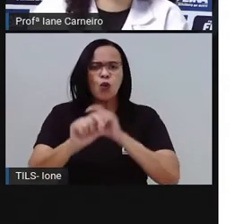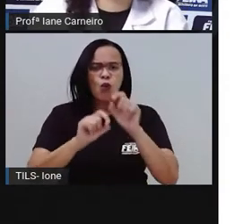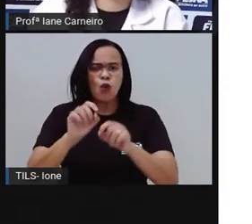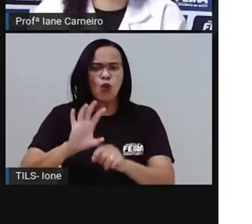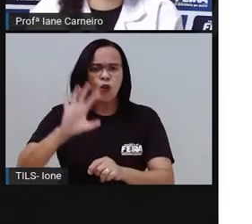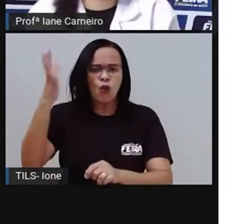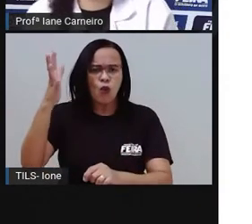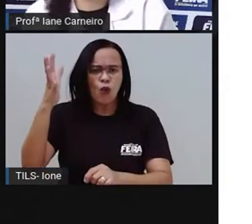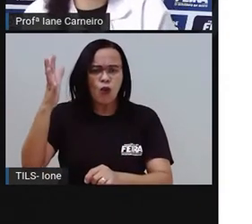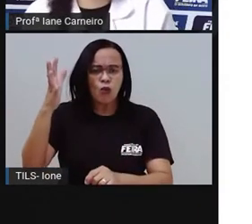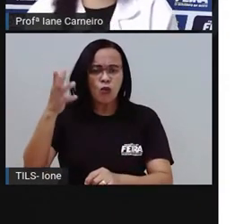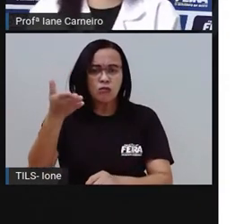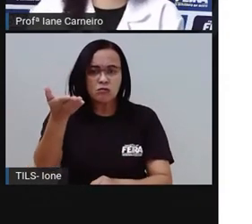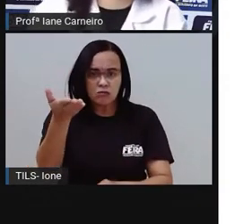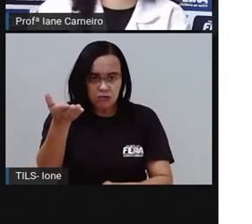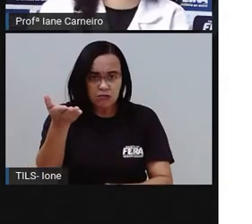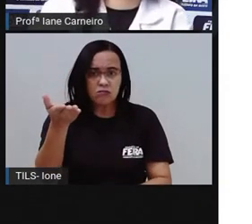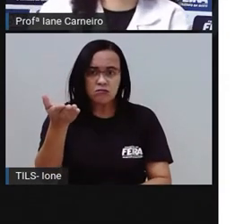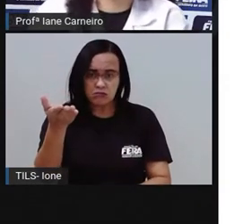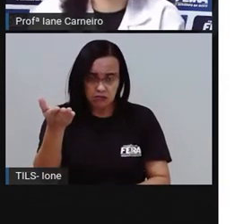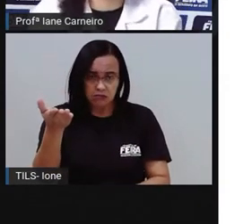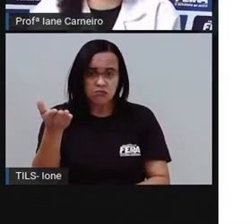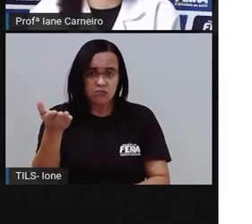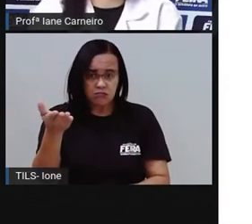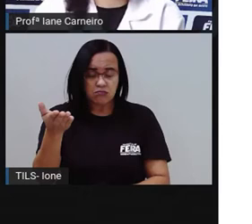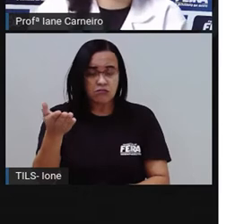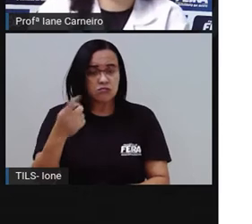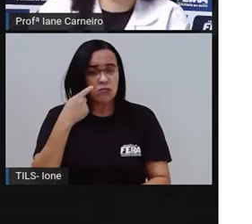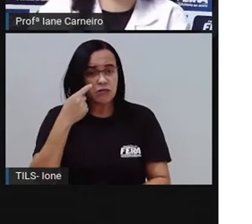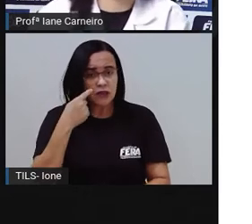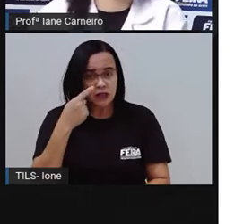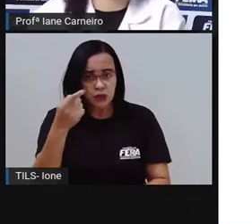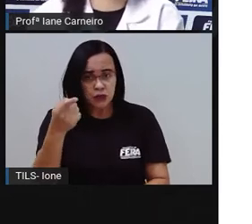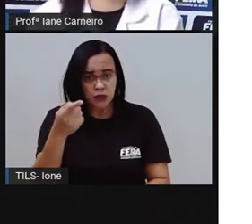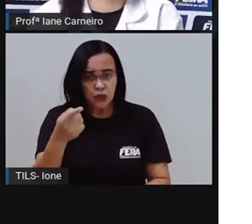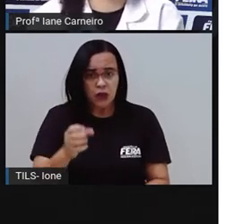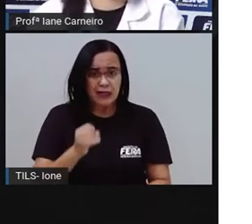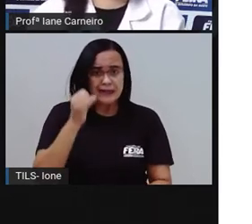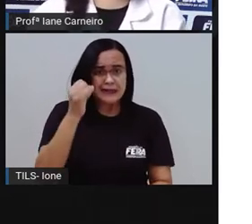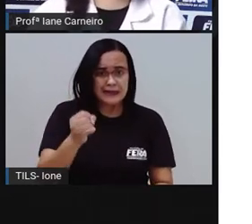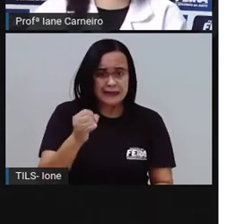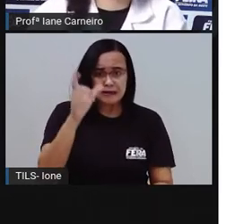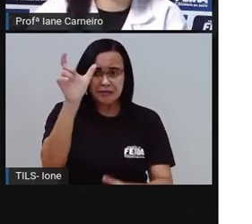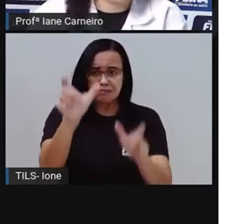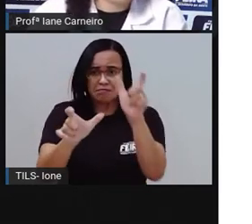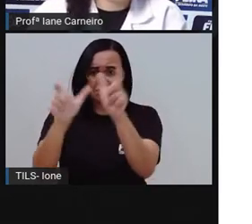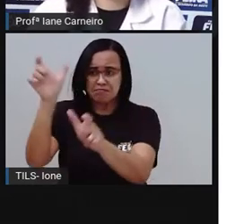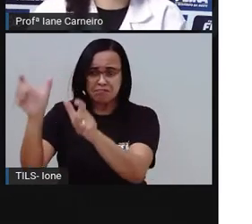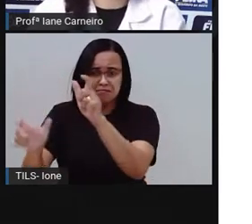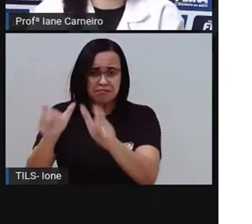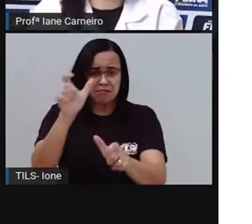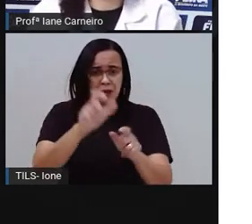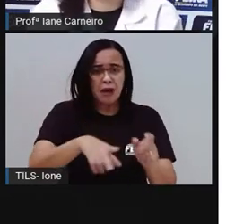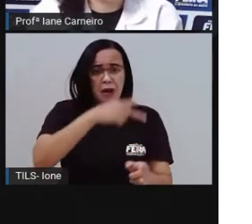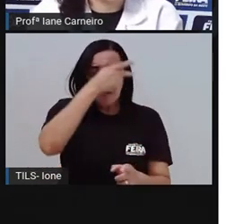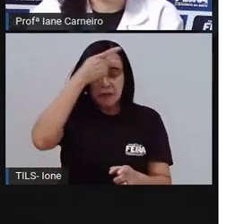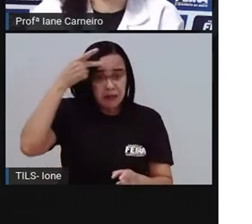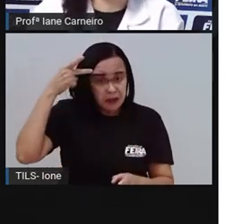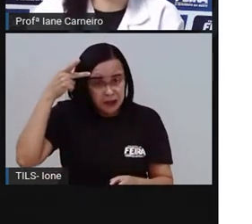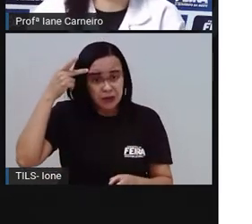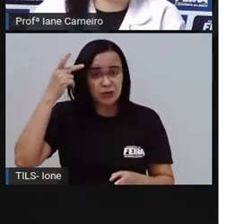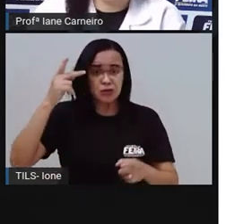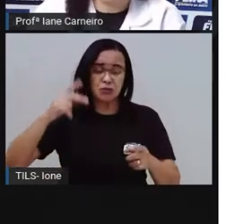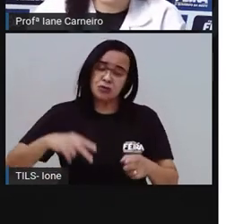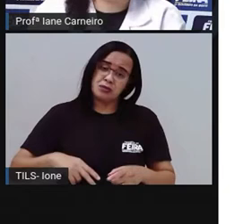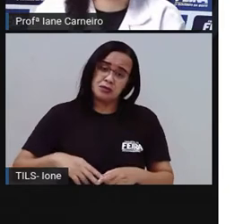Infelizmente, nem todo mundo cuida do meio ambiente. Olha só. O planeta Terra adoecido,